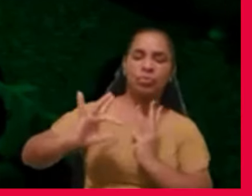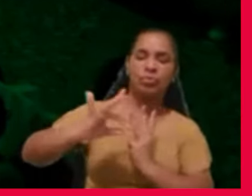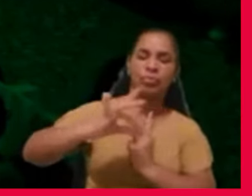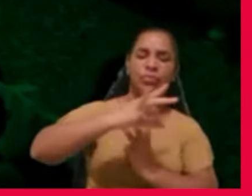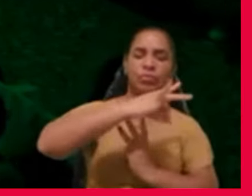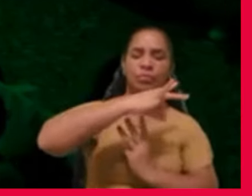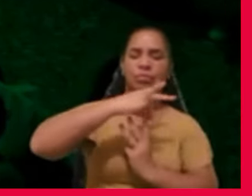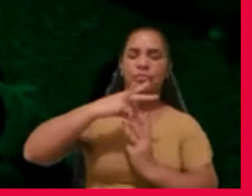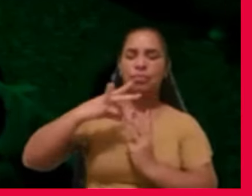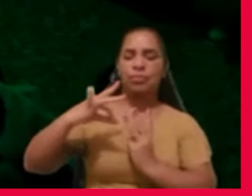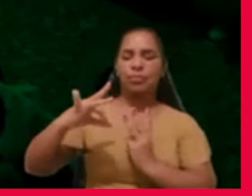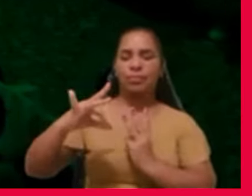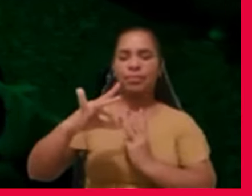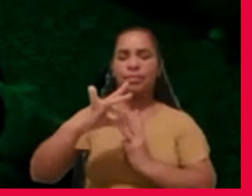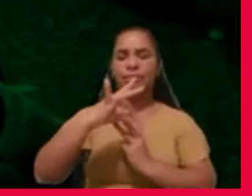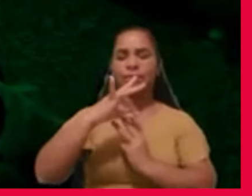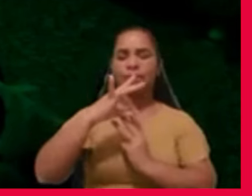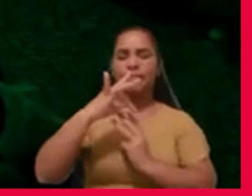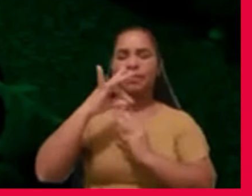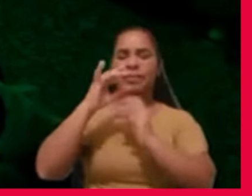nossos diretores,